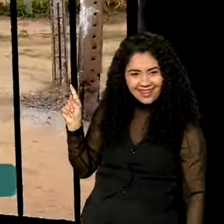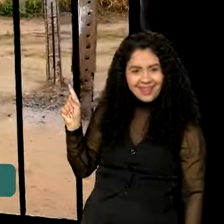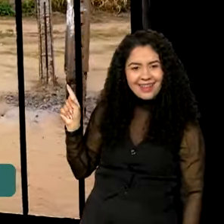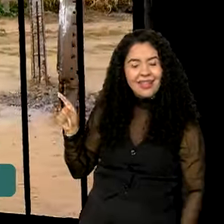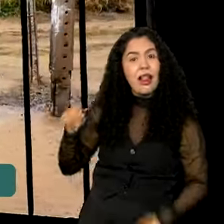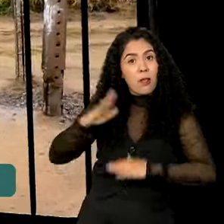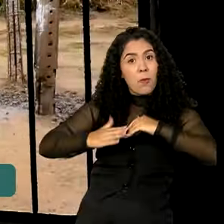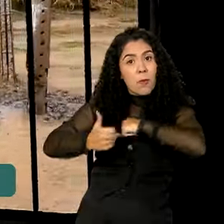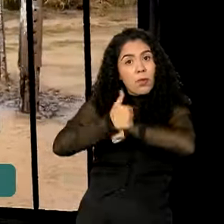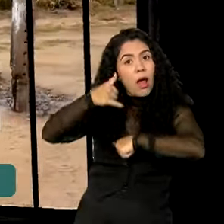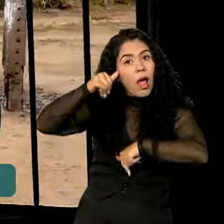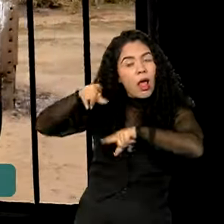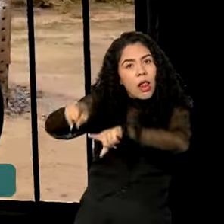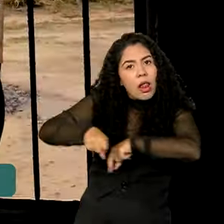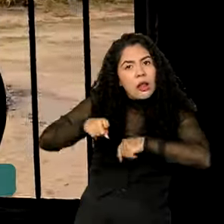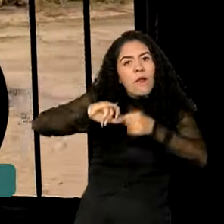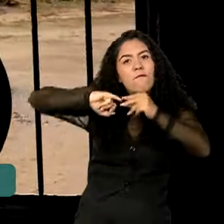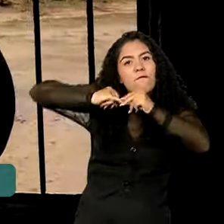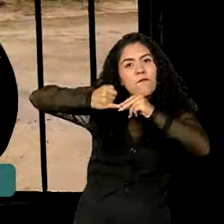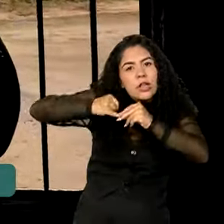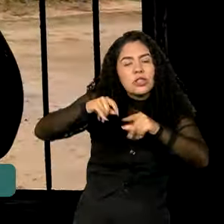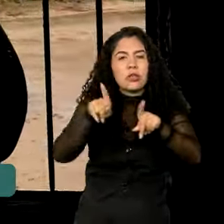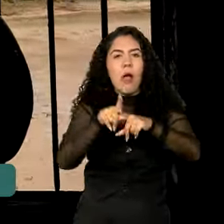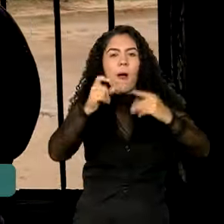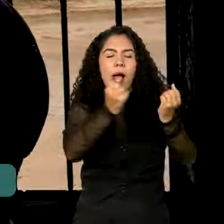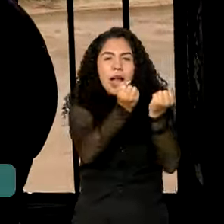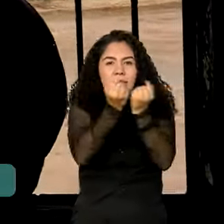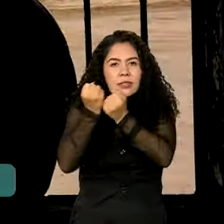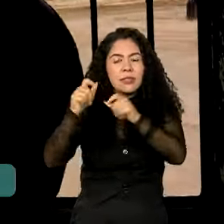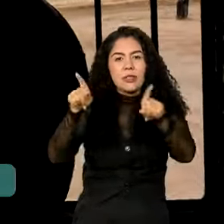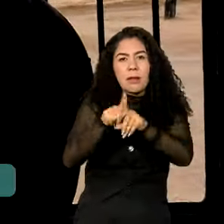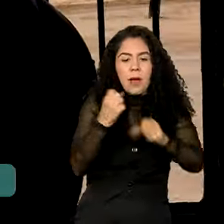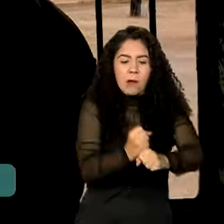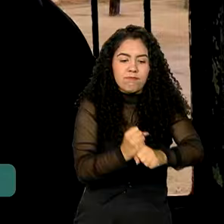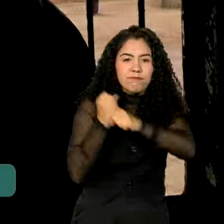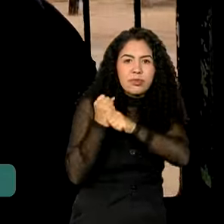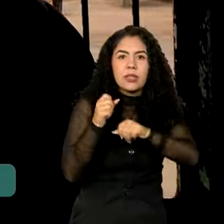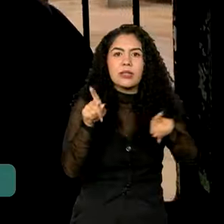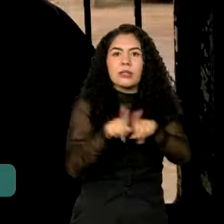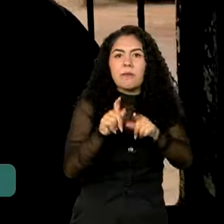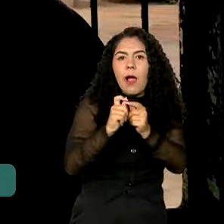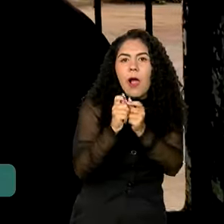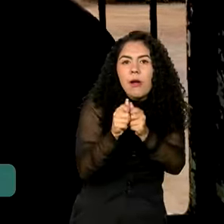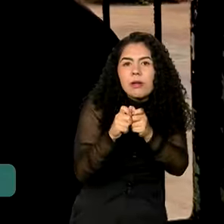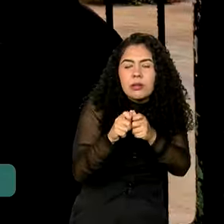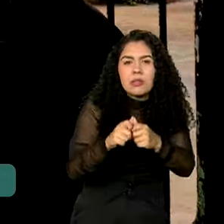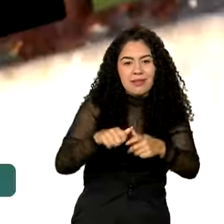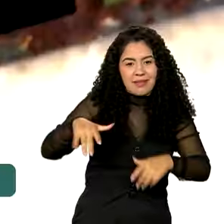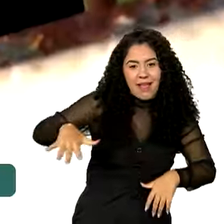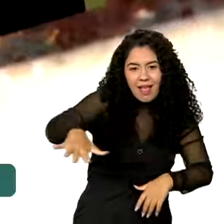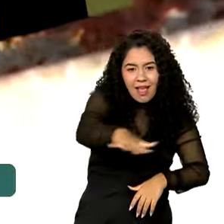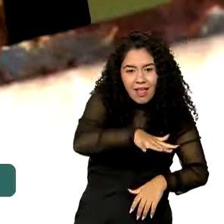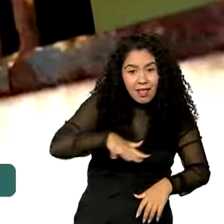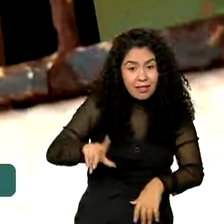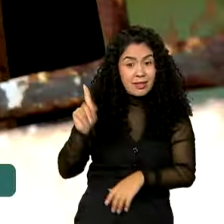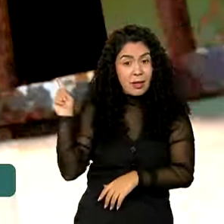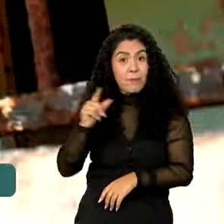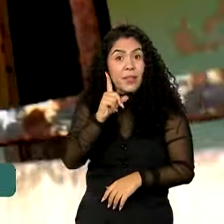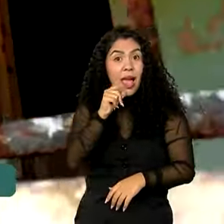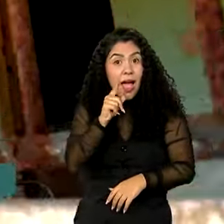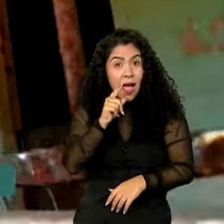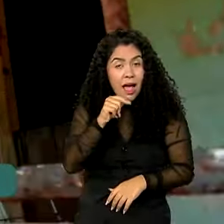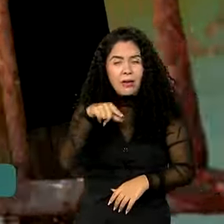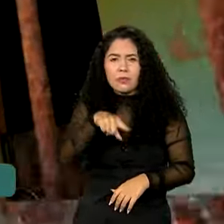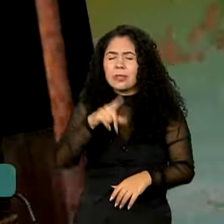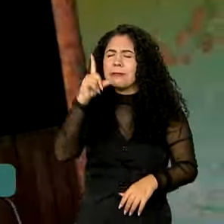agricultora planta feijão, milho, mandioca, inhame e amendoim na pequena propriedade. A água é uma